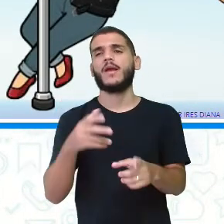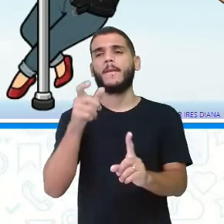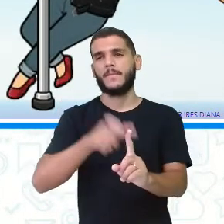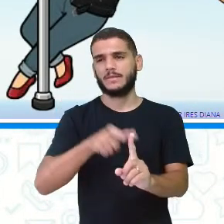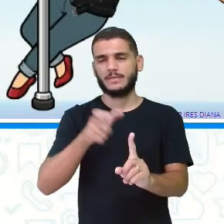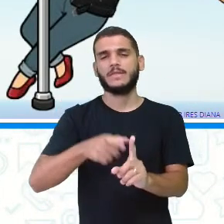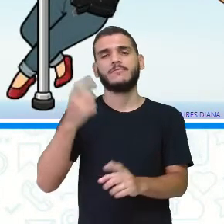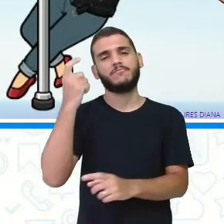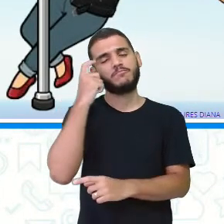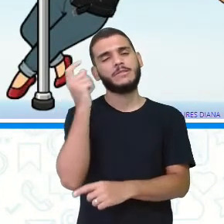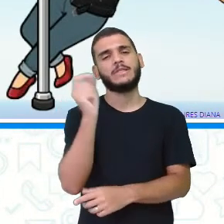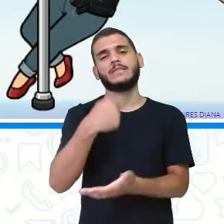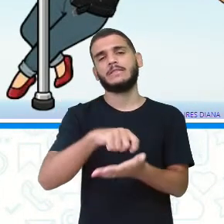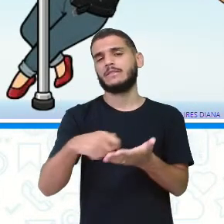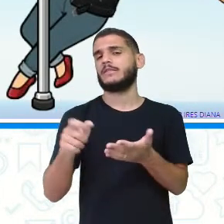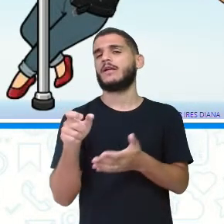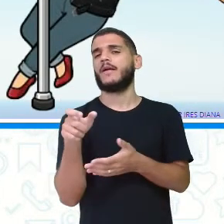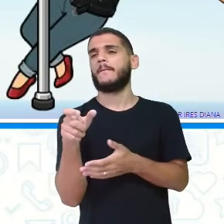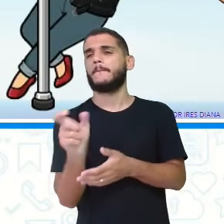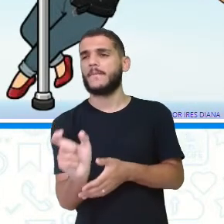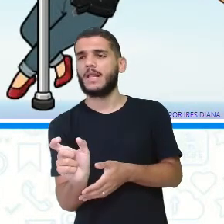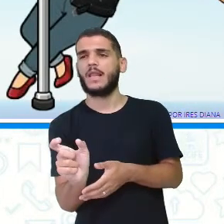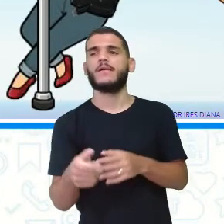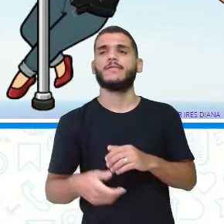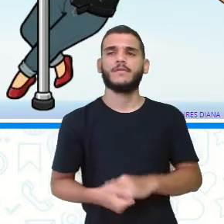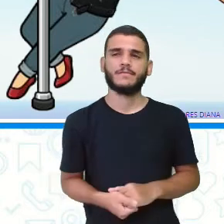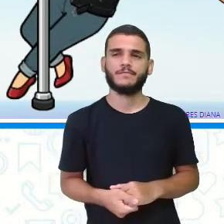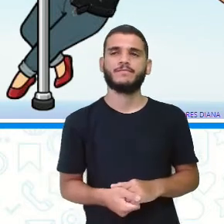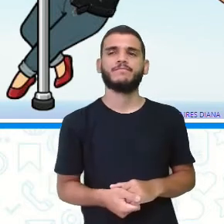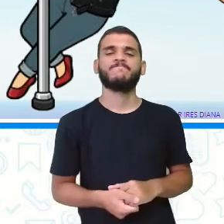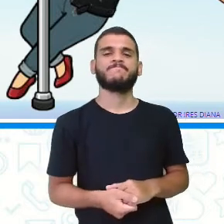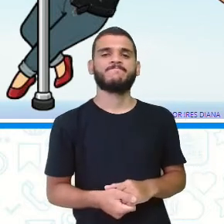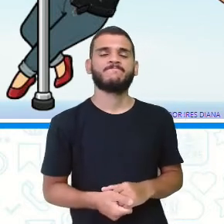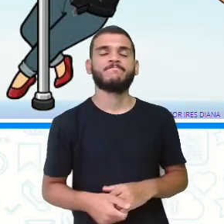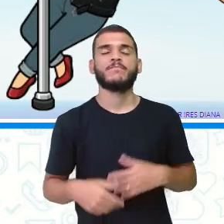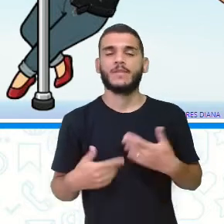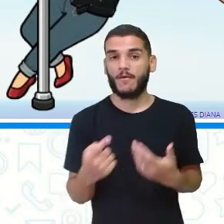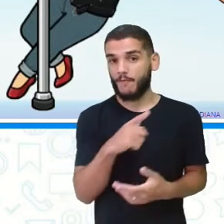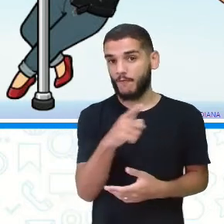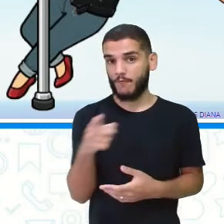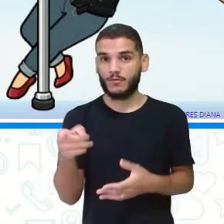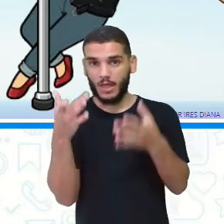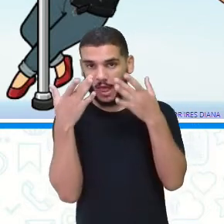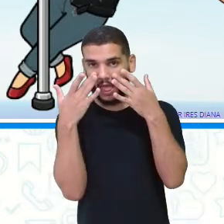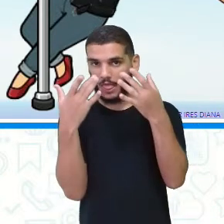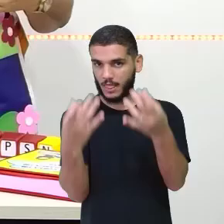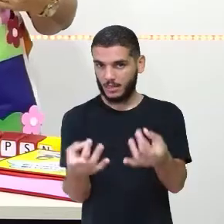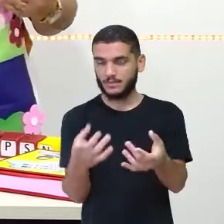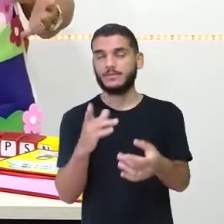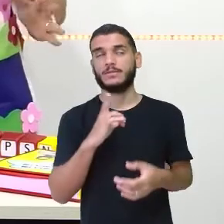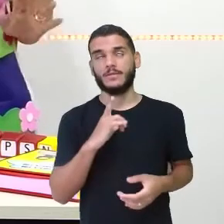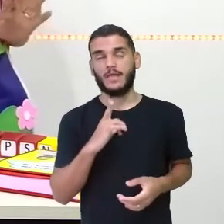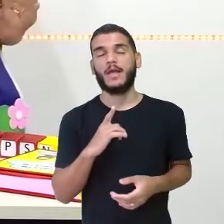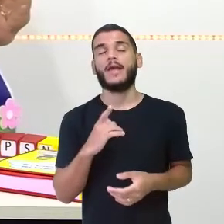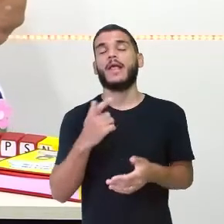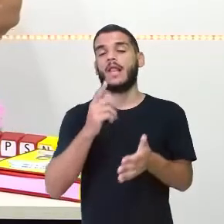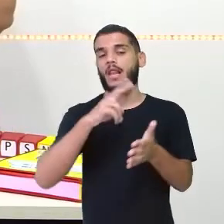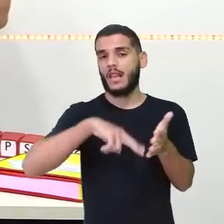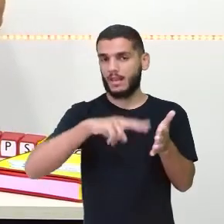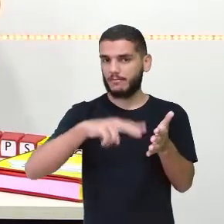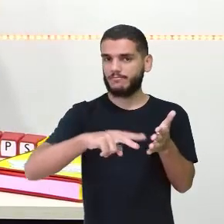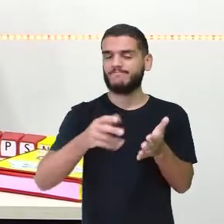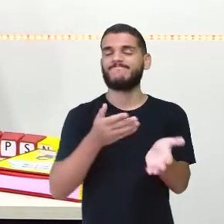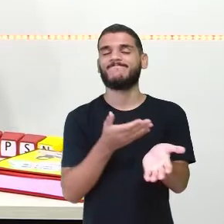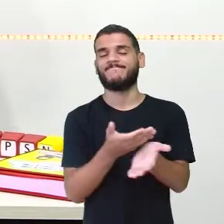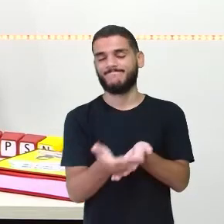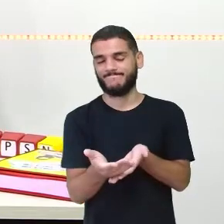escrita de algumas palavras do conto. Então, fica bem atento ao nosso conto, que a gente vai começar uma leitura, não é isso, professora